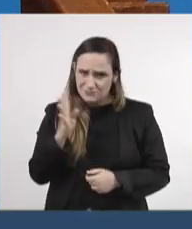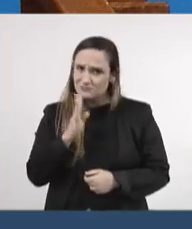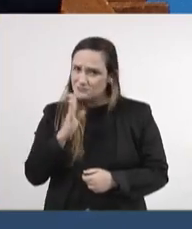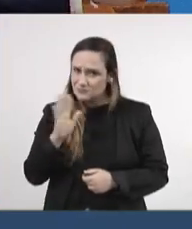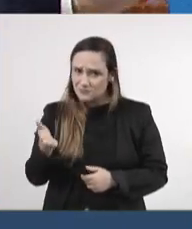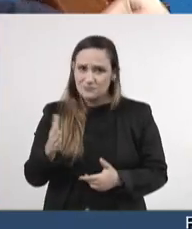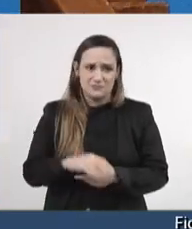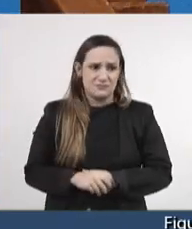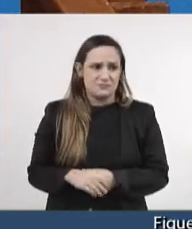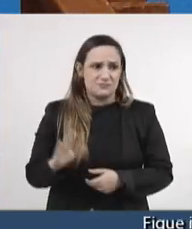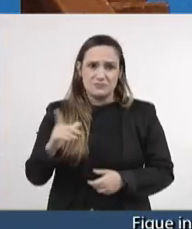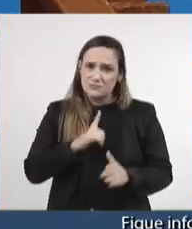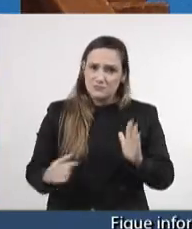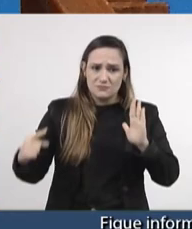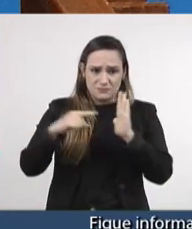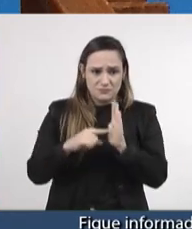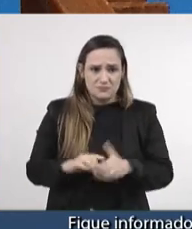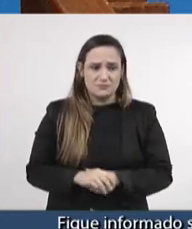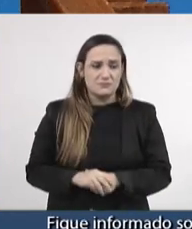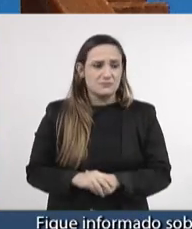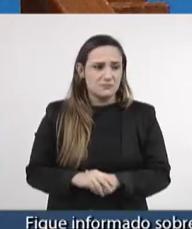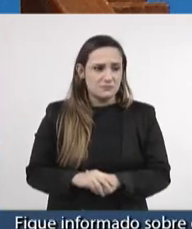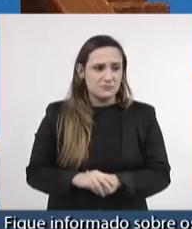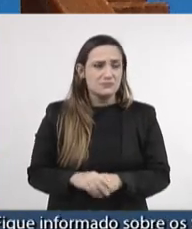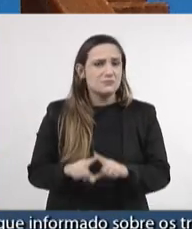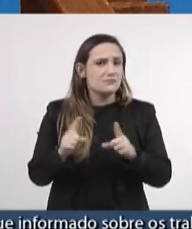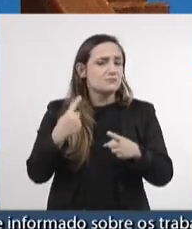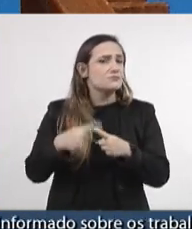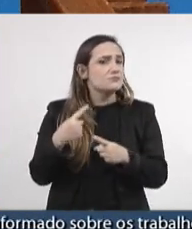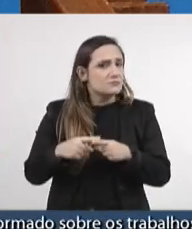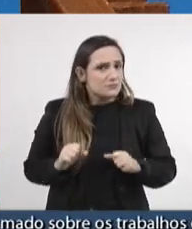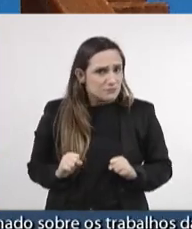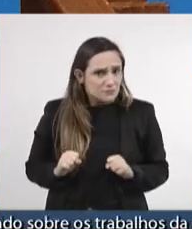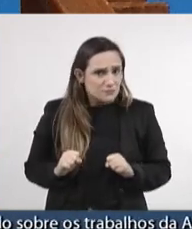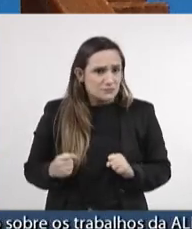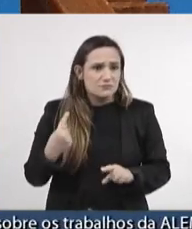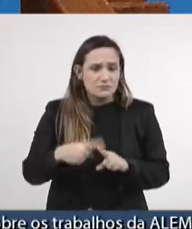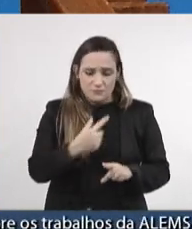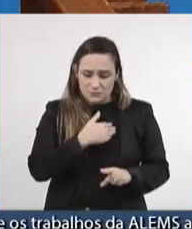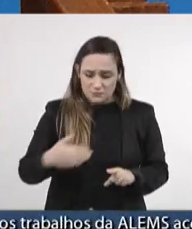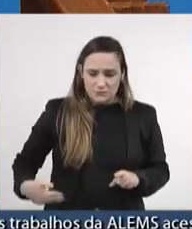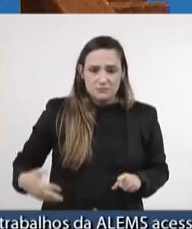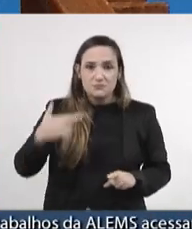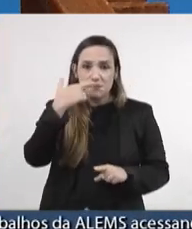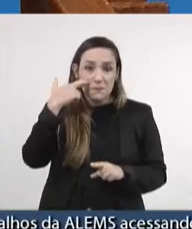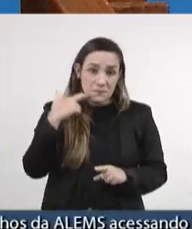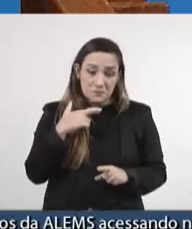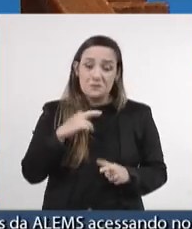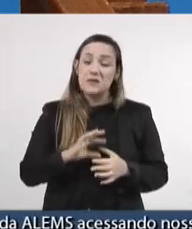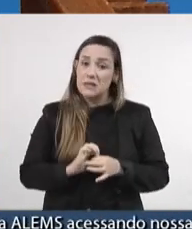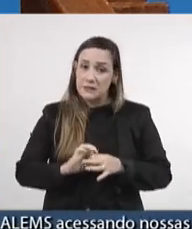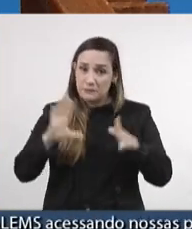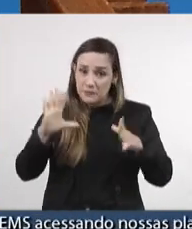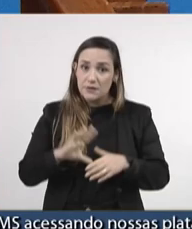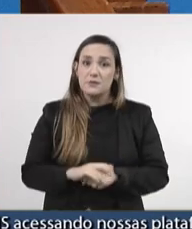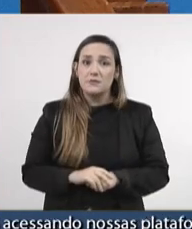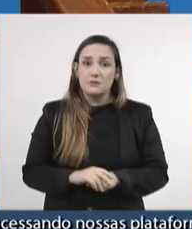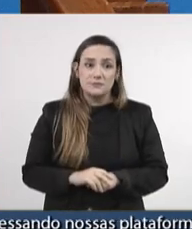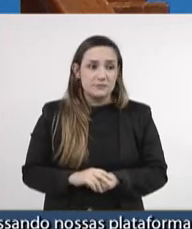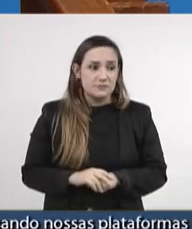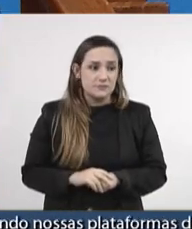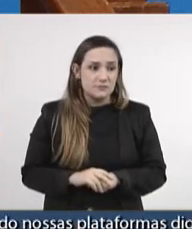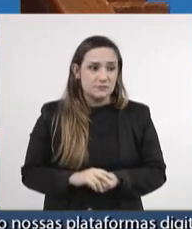Veio aqui denúncia. Isso está acontecendo por quê? Porque o governador Eduardo Riedel está permitindo primeiros ministros